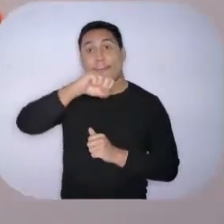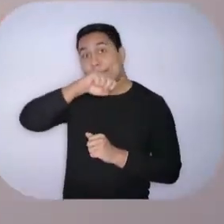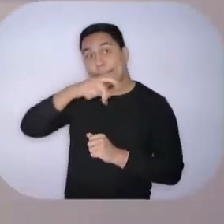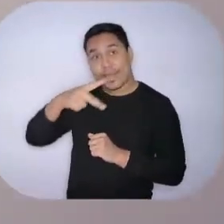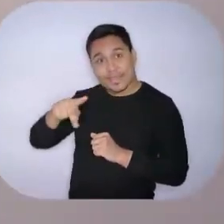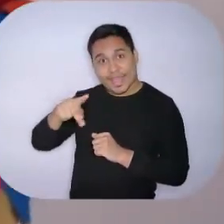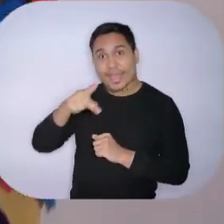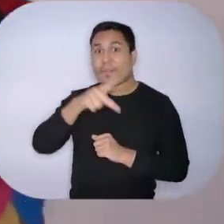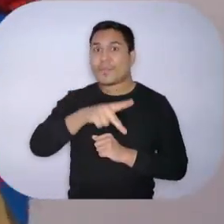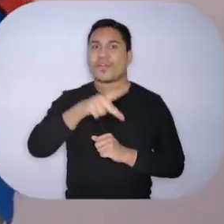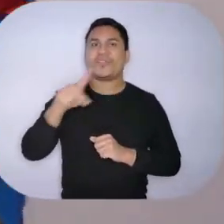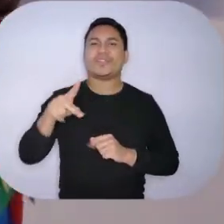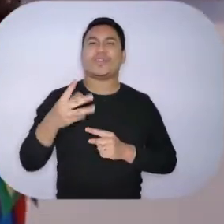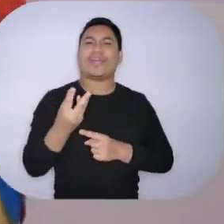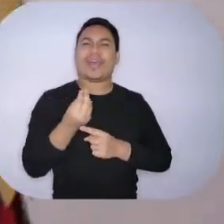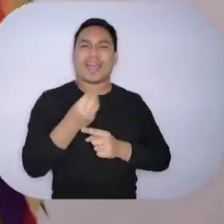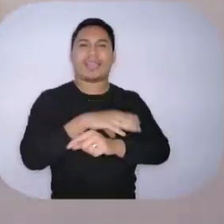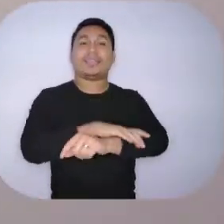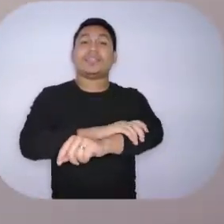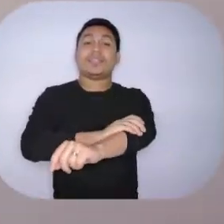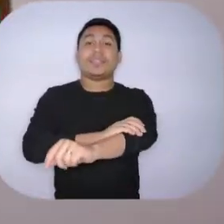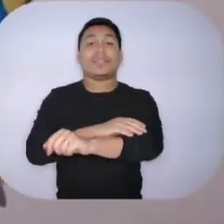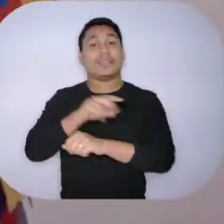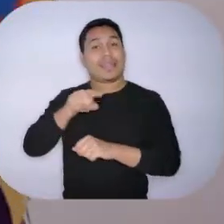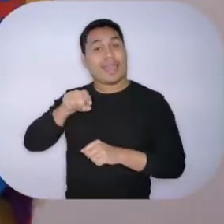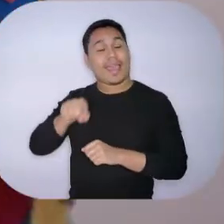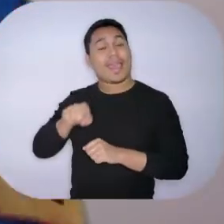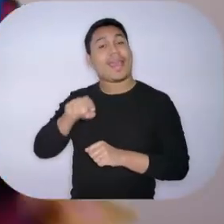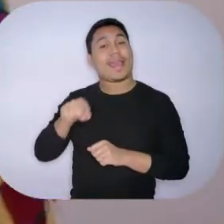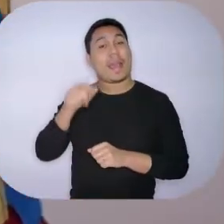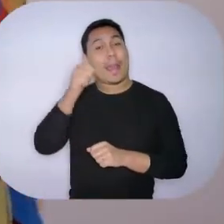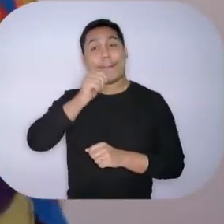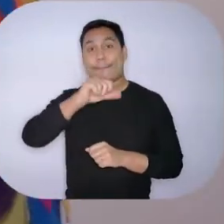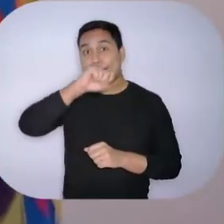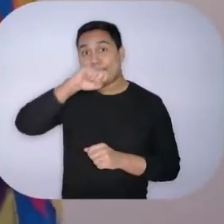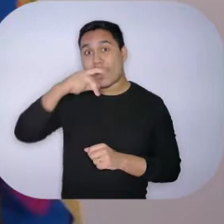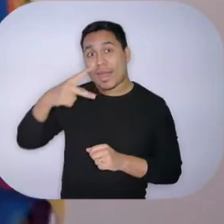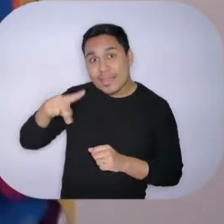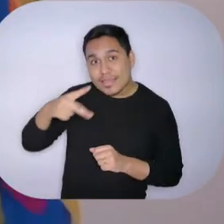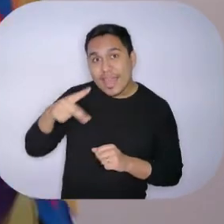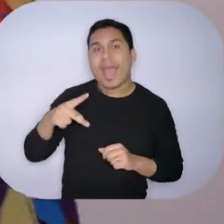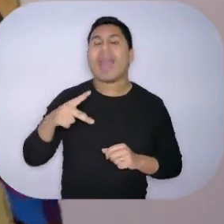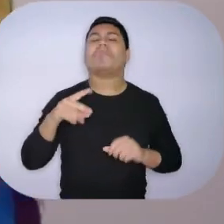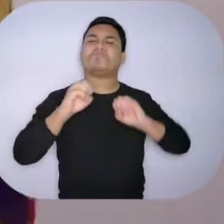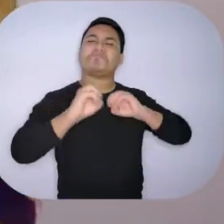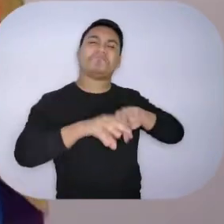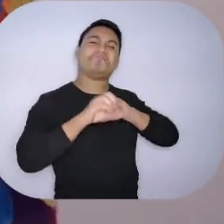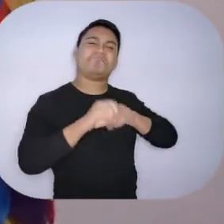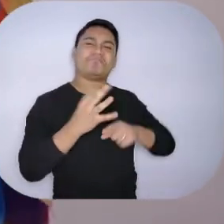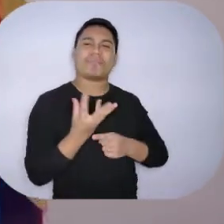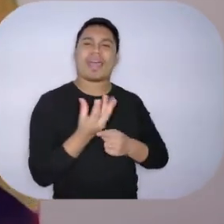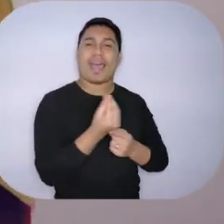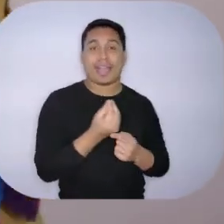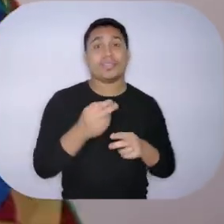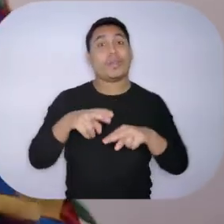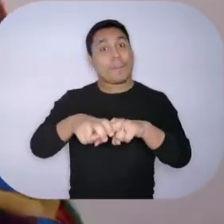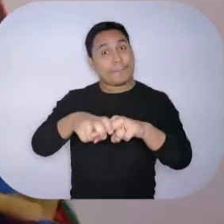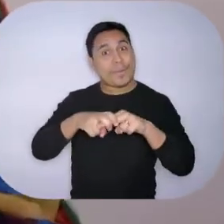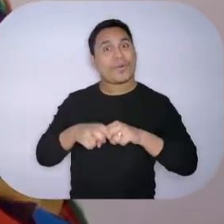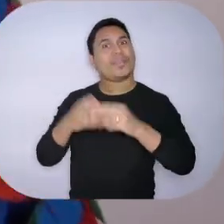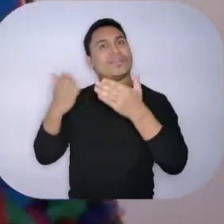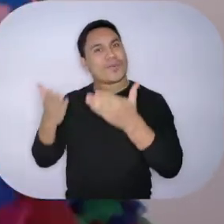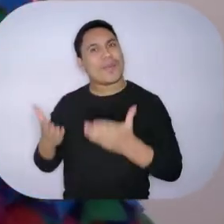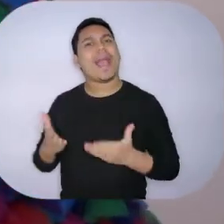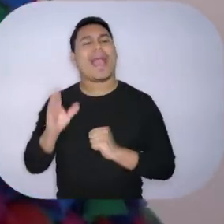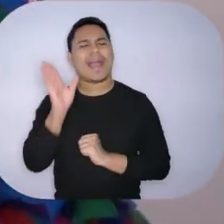professora de arte, a senhora Malfatti. E não era de se estranhar que Anitta, desde muito jovem, se